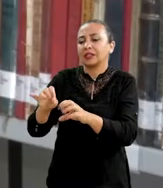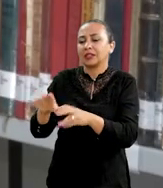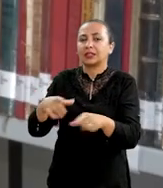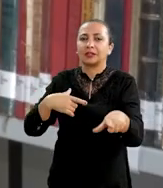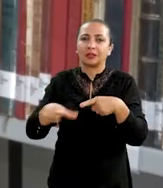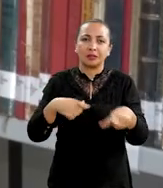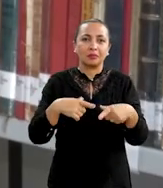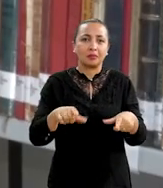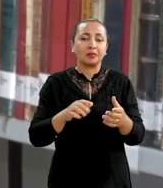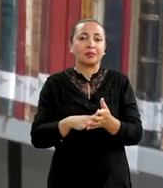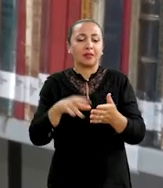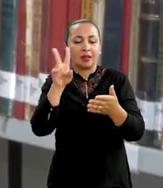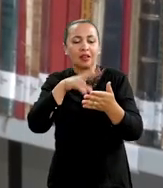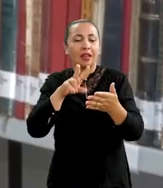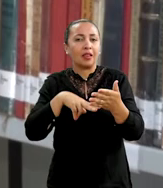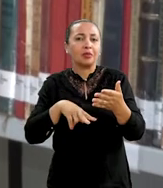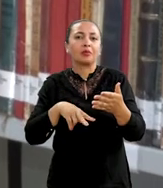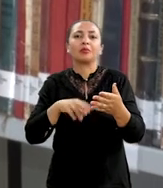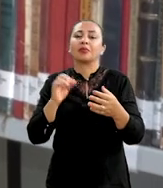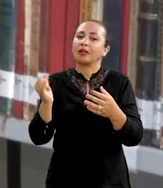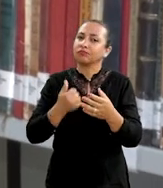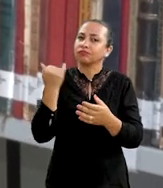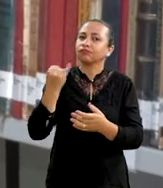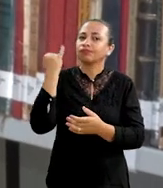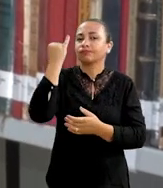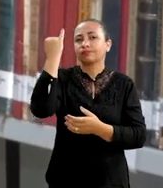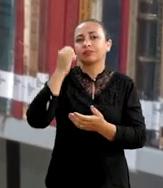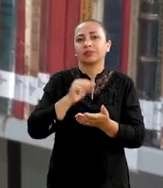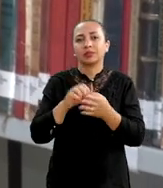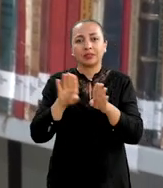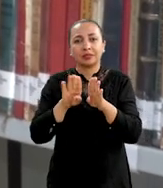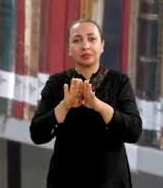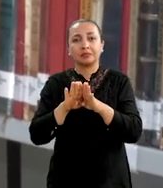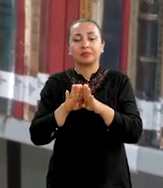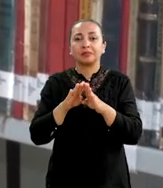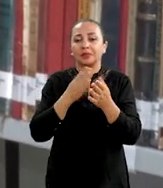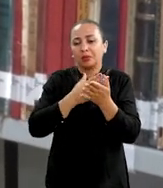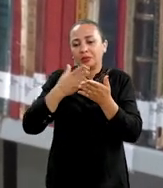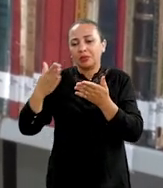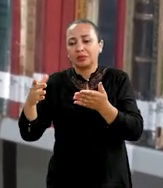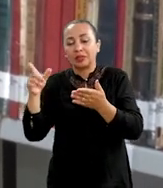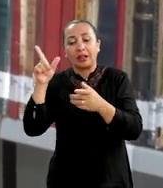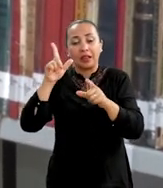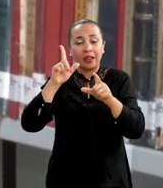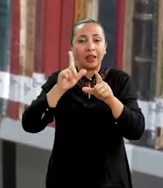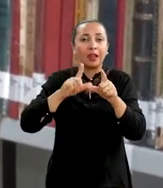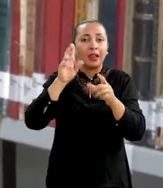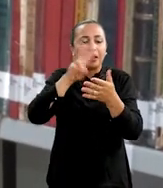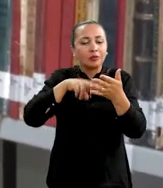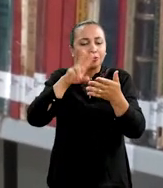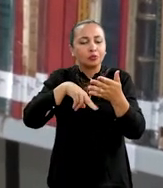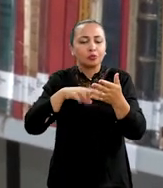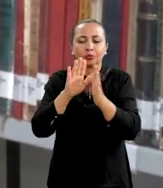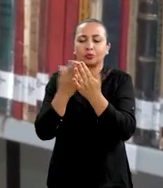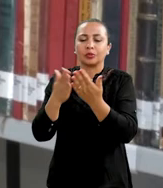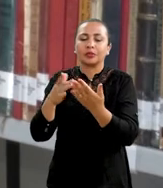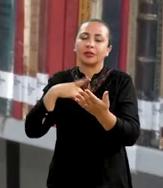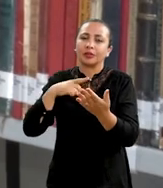trabalho, e a leitura é um fator primordial. E aí, a partir da leitura desses livros, eles teriam direito, não só